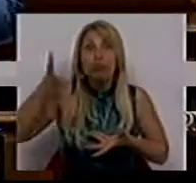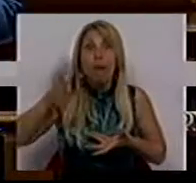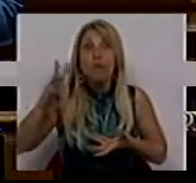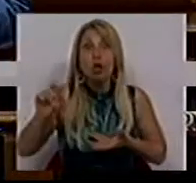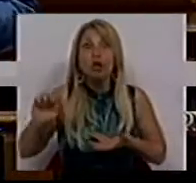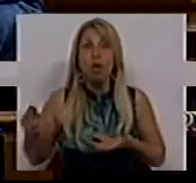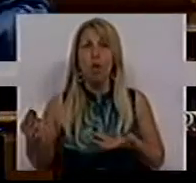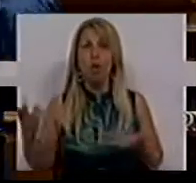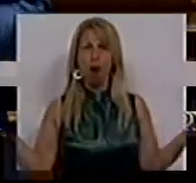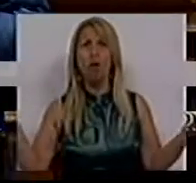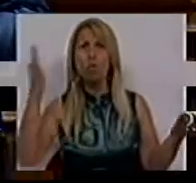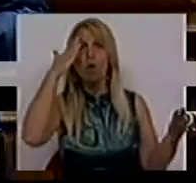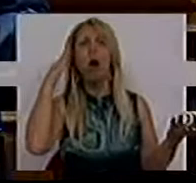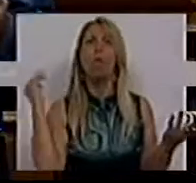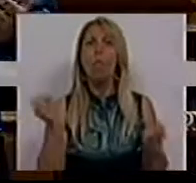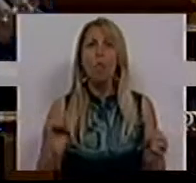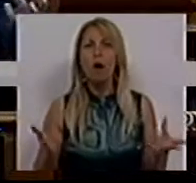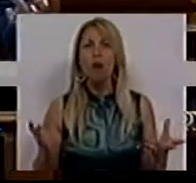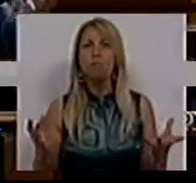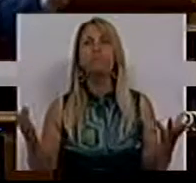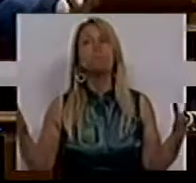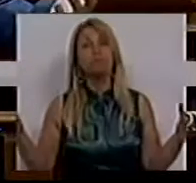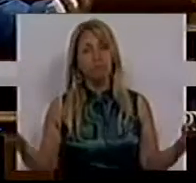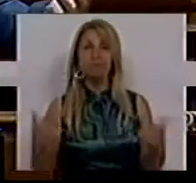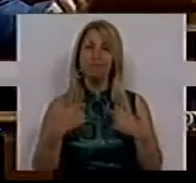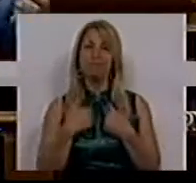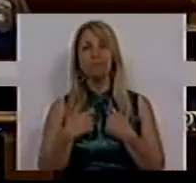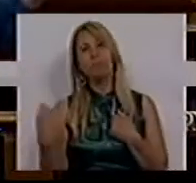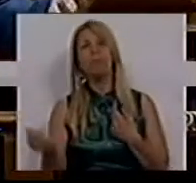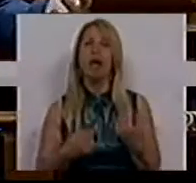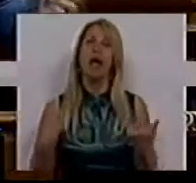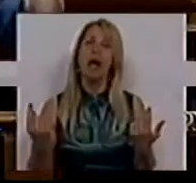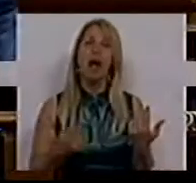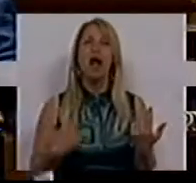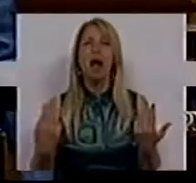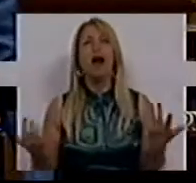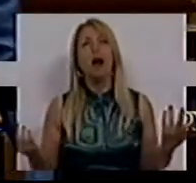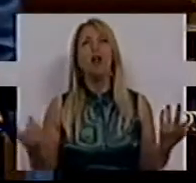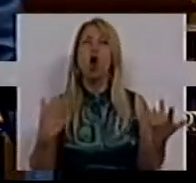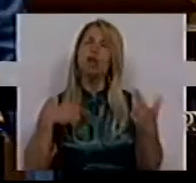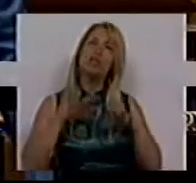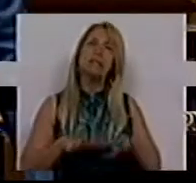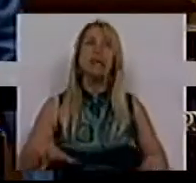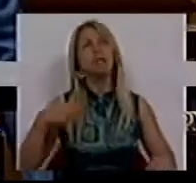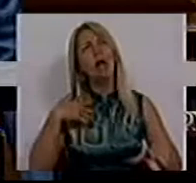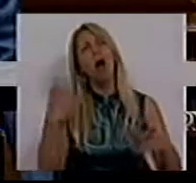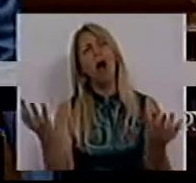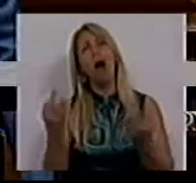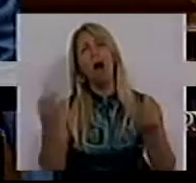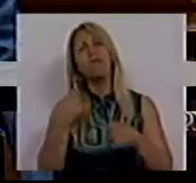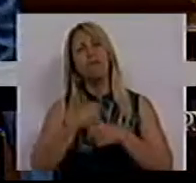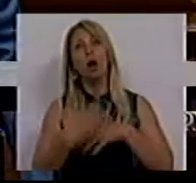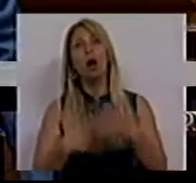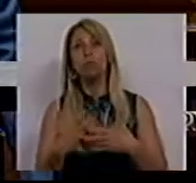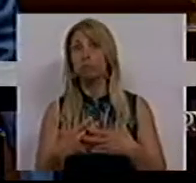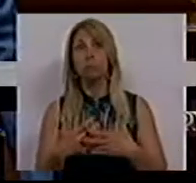isso nós não vamos agora aqui fazer do nosso lado de sensatos e inoperantes. Não, temos de agir exatamente para defender